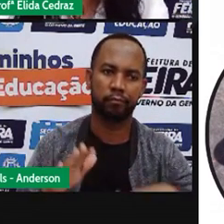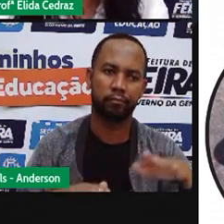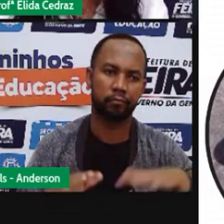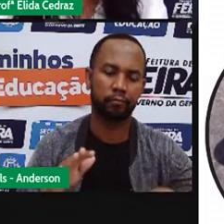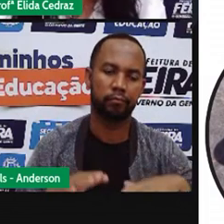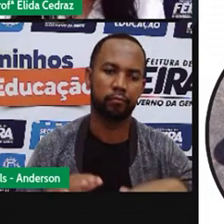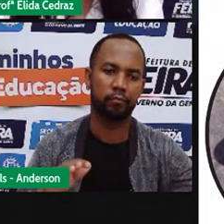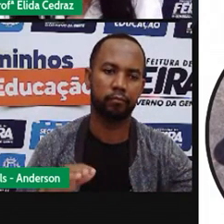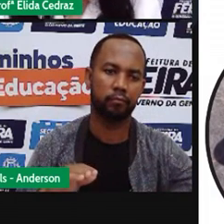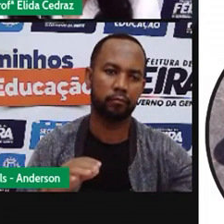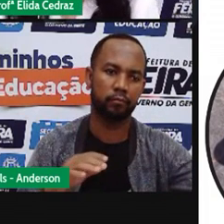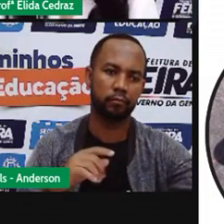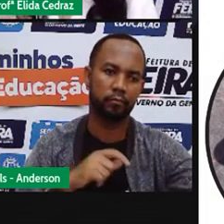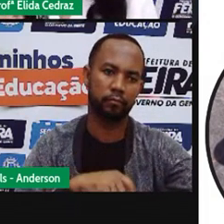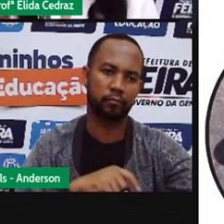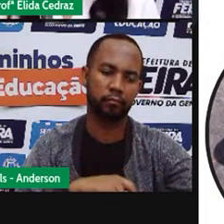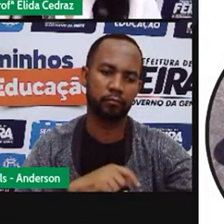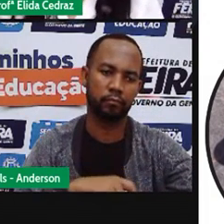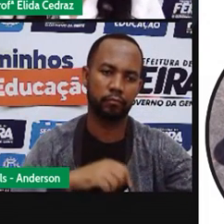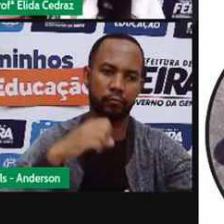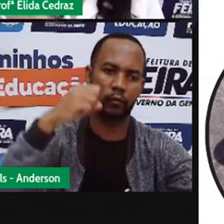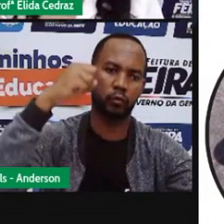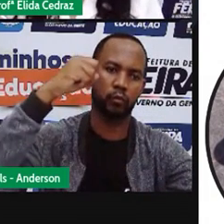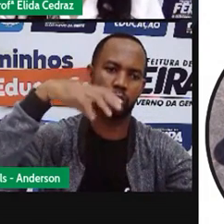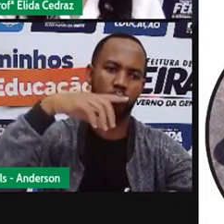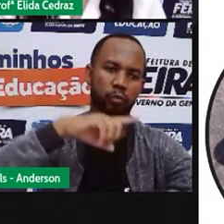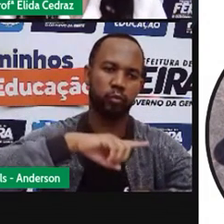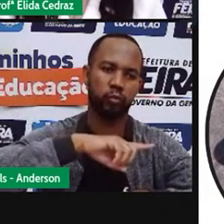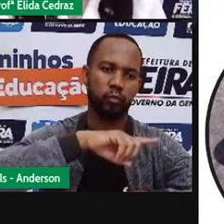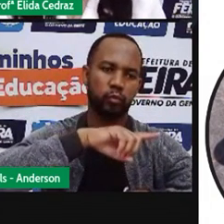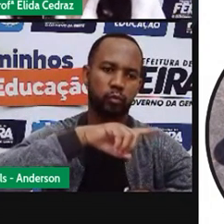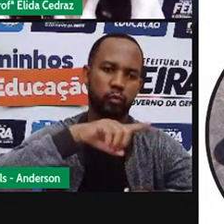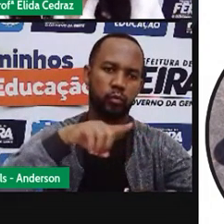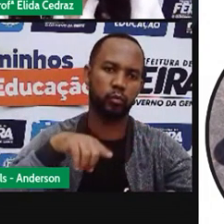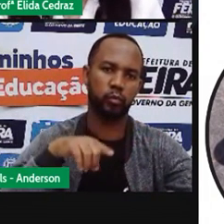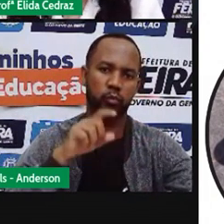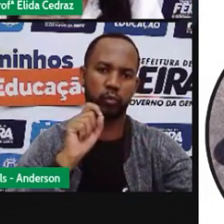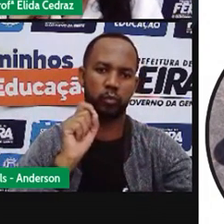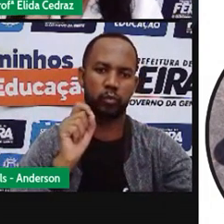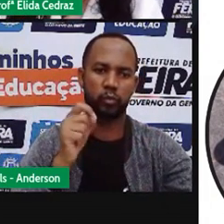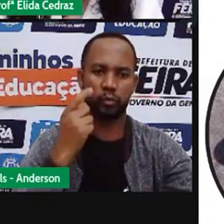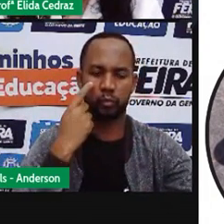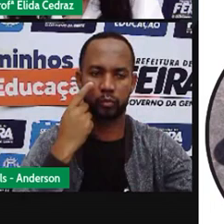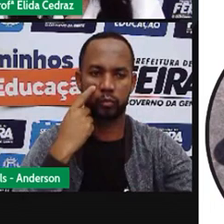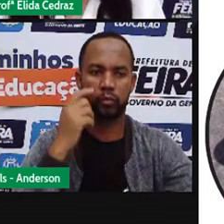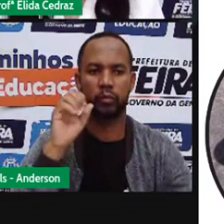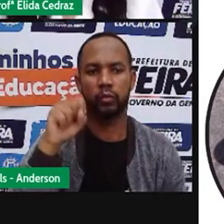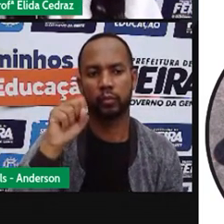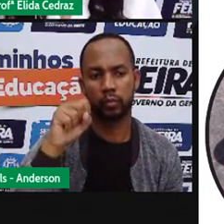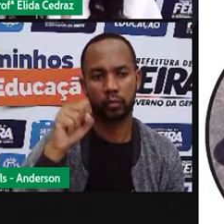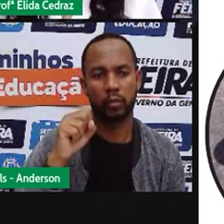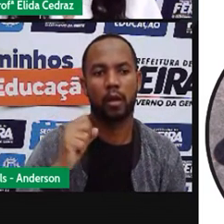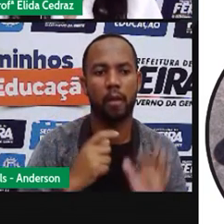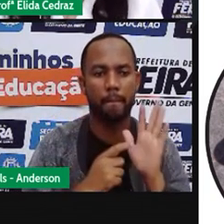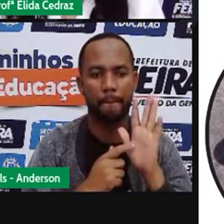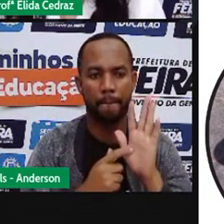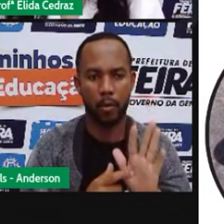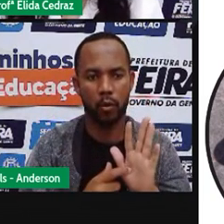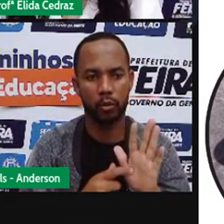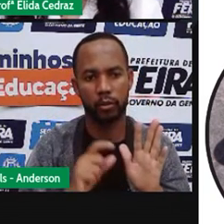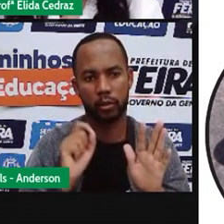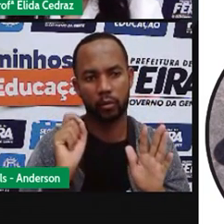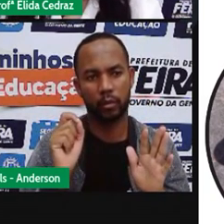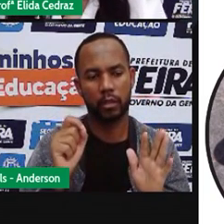No relógio do sol quando a sombra é projetada ali sim mostra para a gente